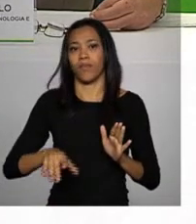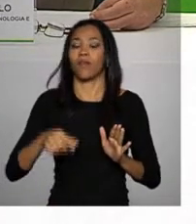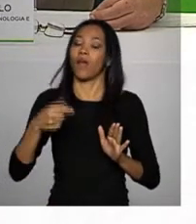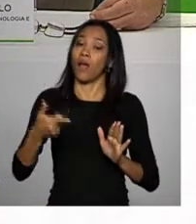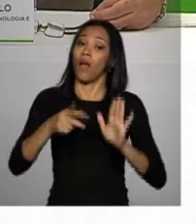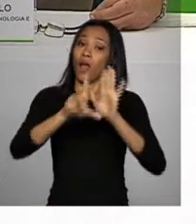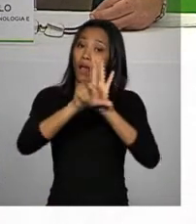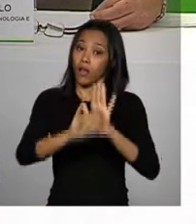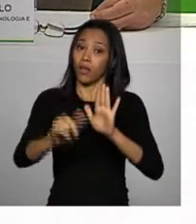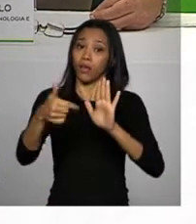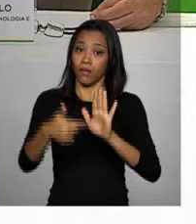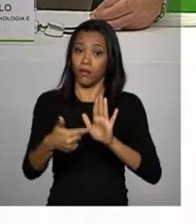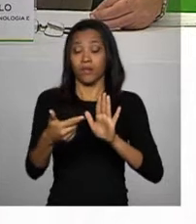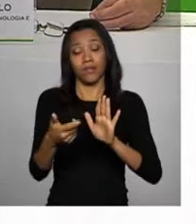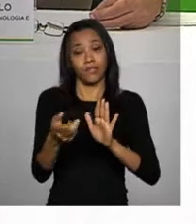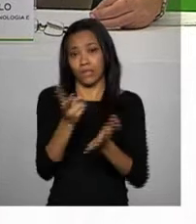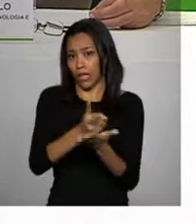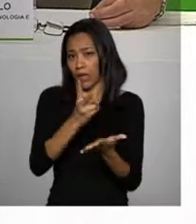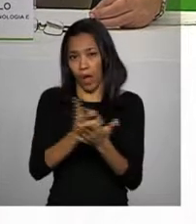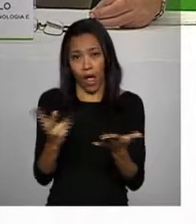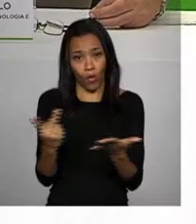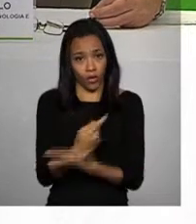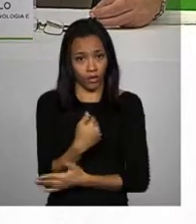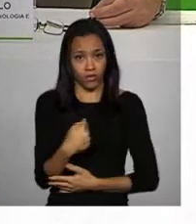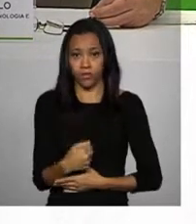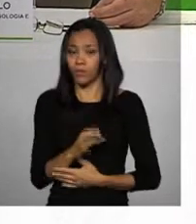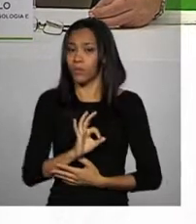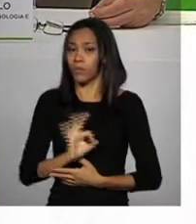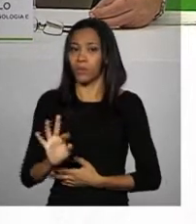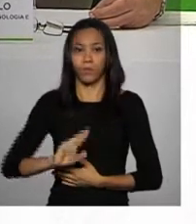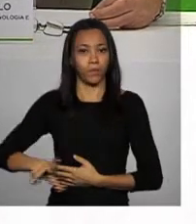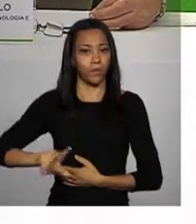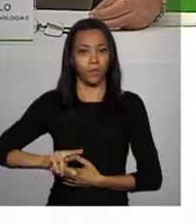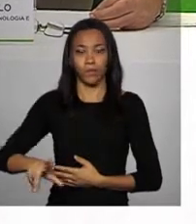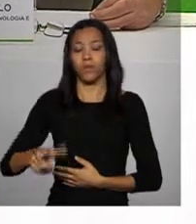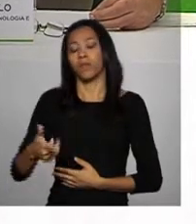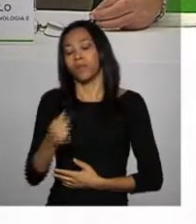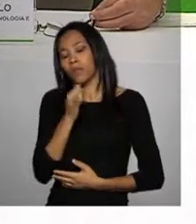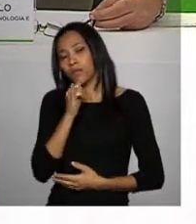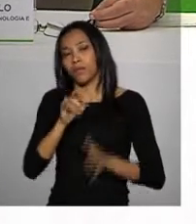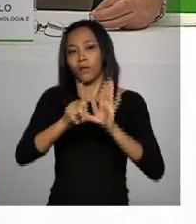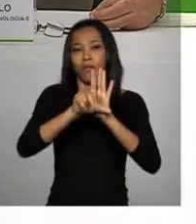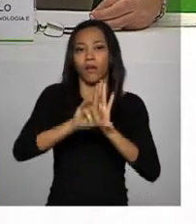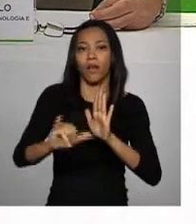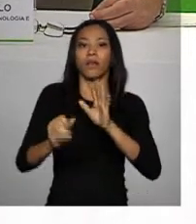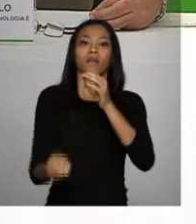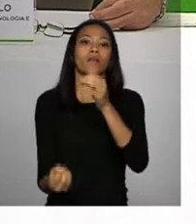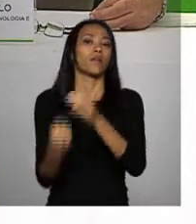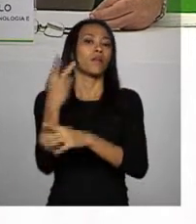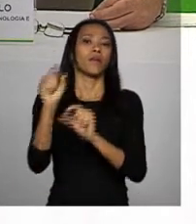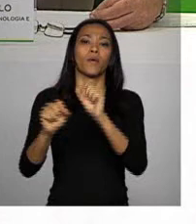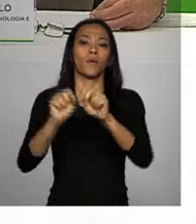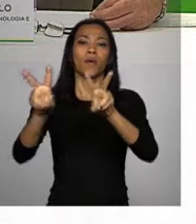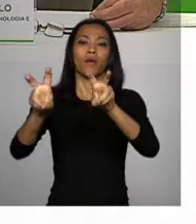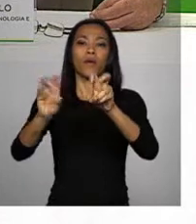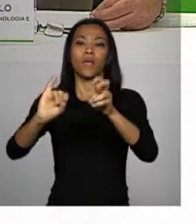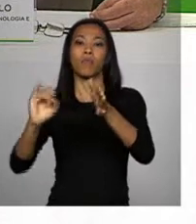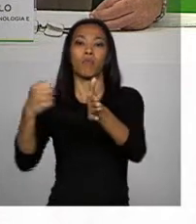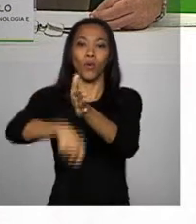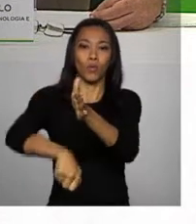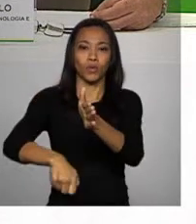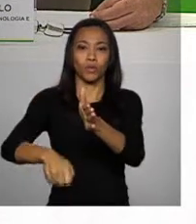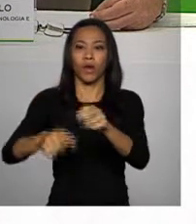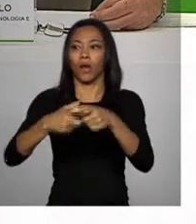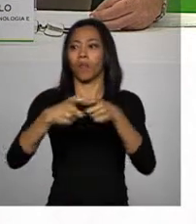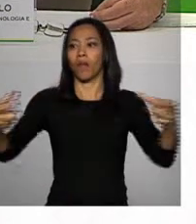e nem sempre isso acontece. Geralmente, uma lei, por exemplo, que cria imposto, gera um monte de reclamação.